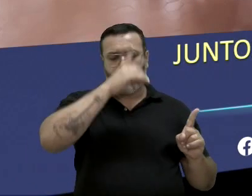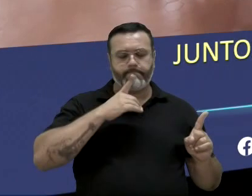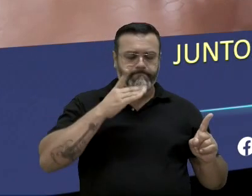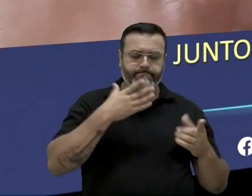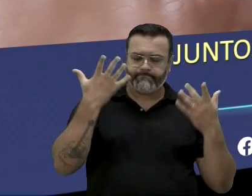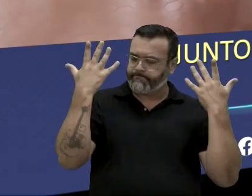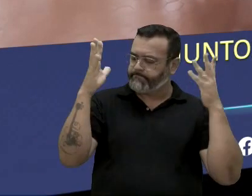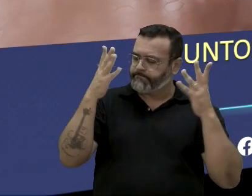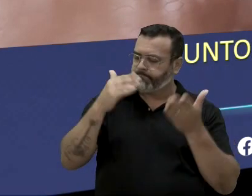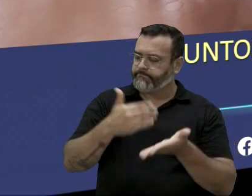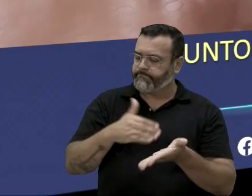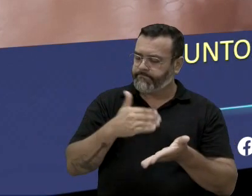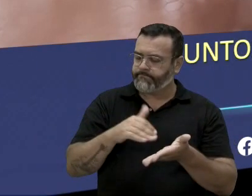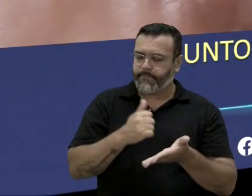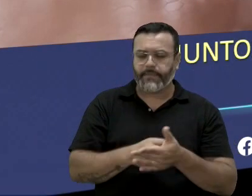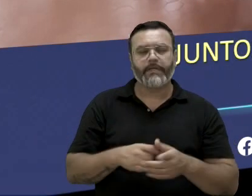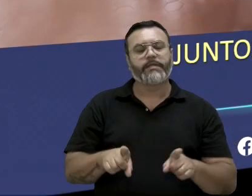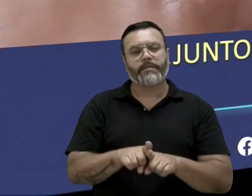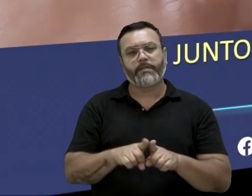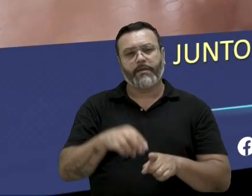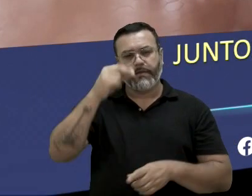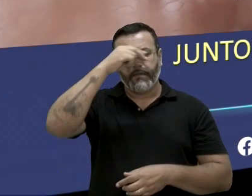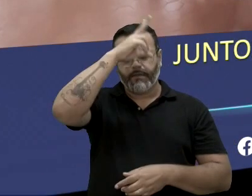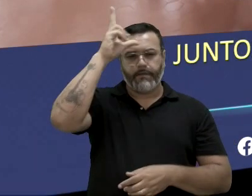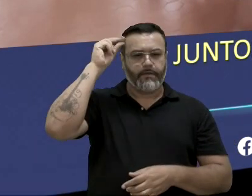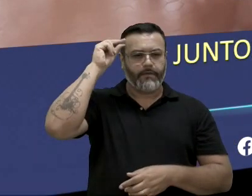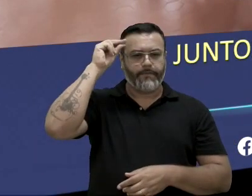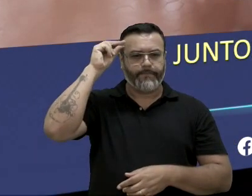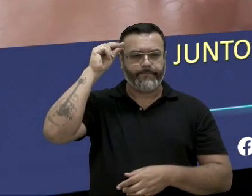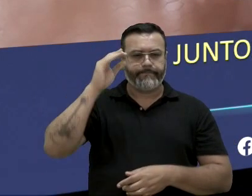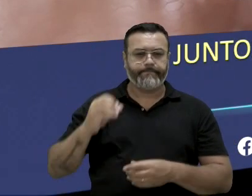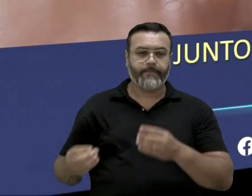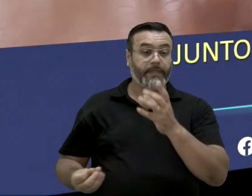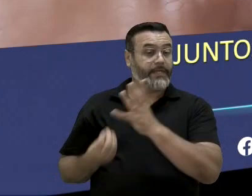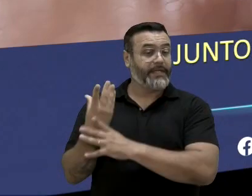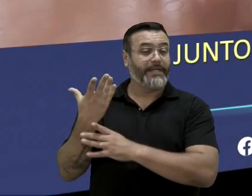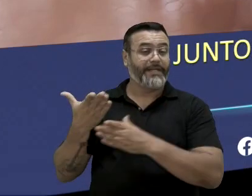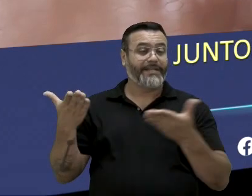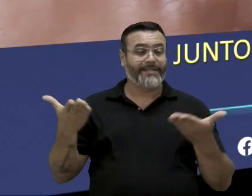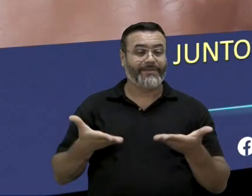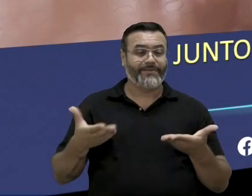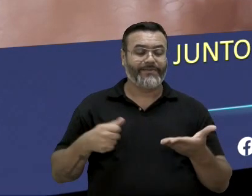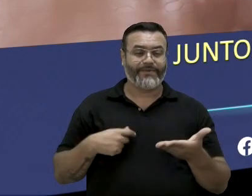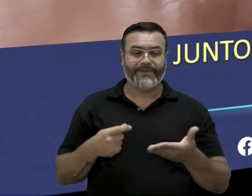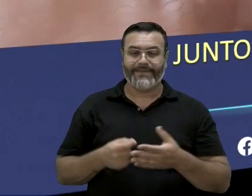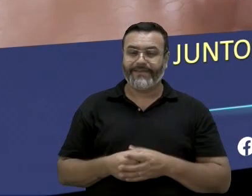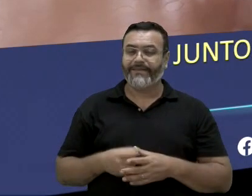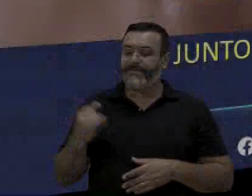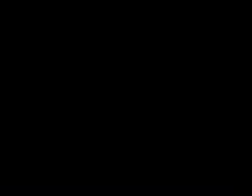secretário e prefeito José Saldi, que fizemos o lançamento no dia de hoje, desse importante conscientização. E aí aí